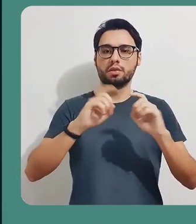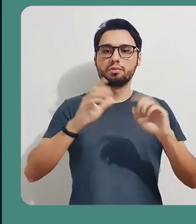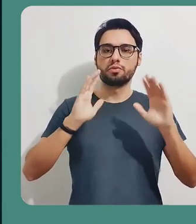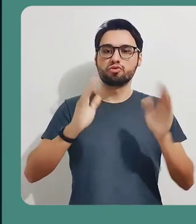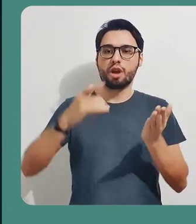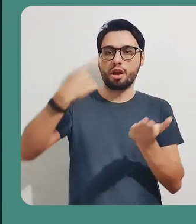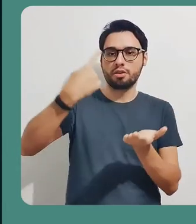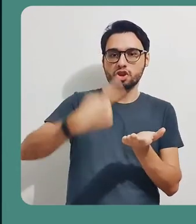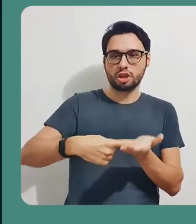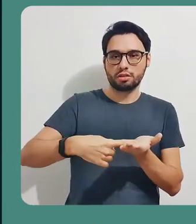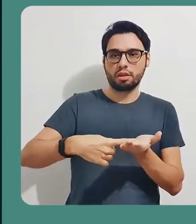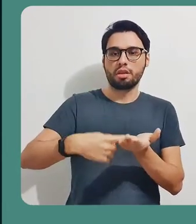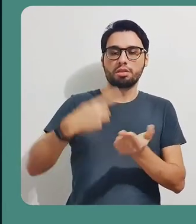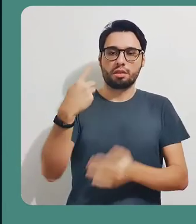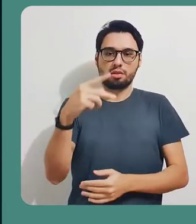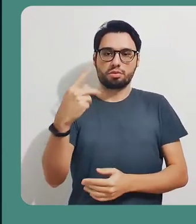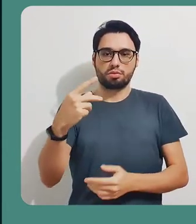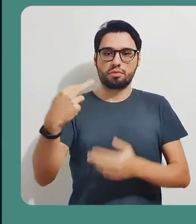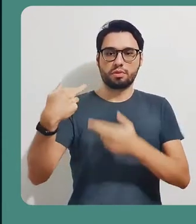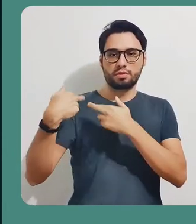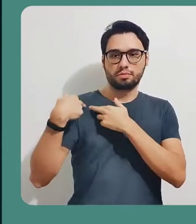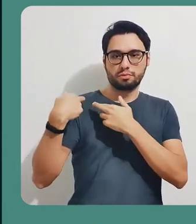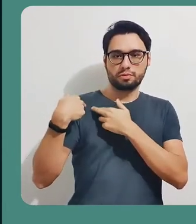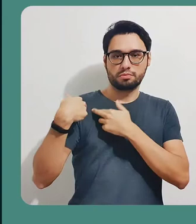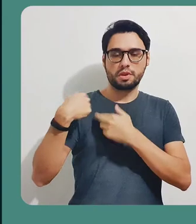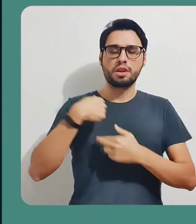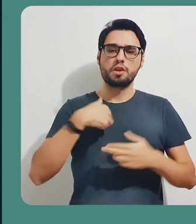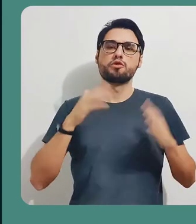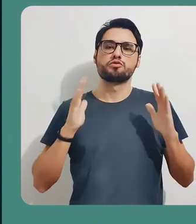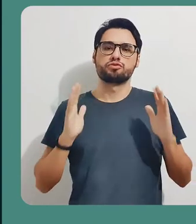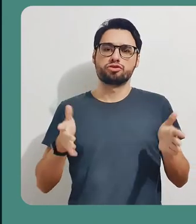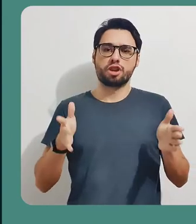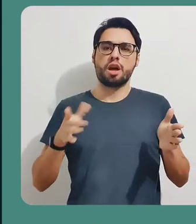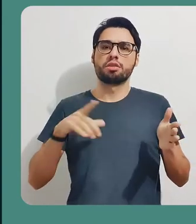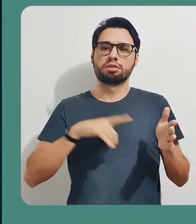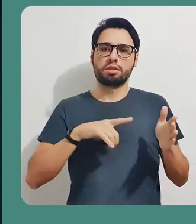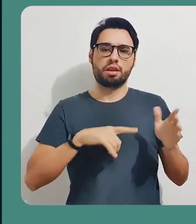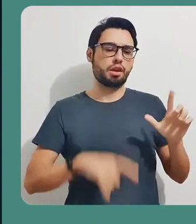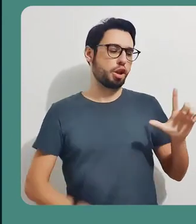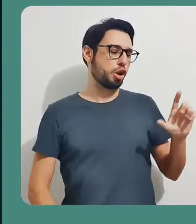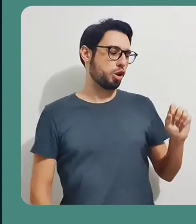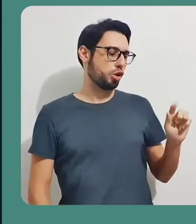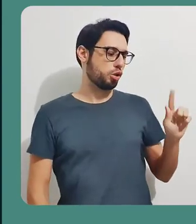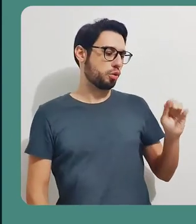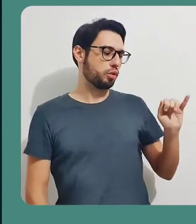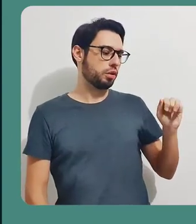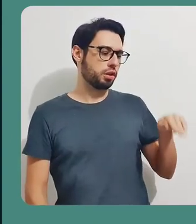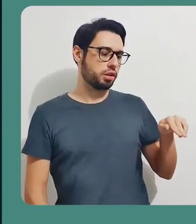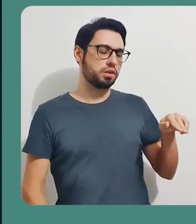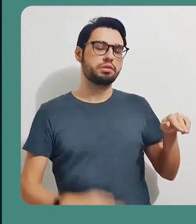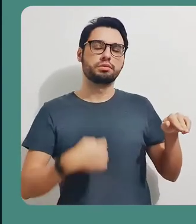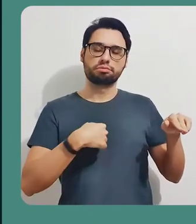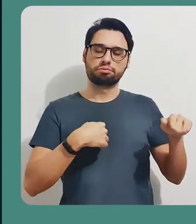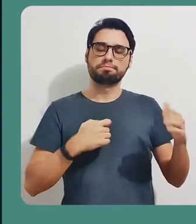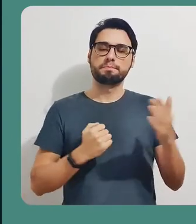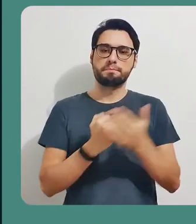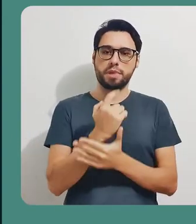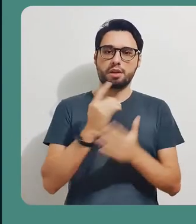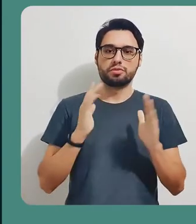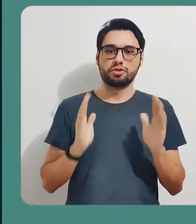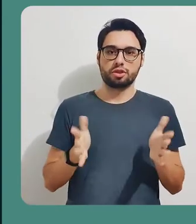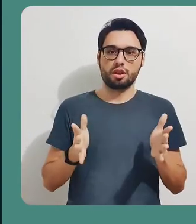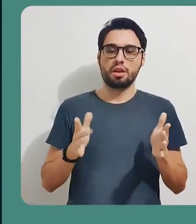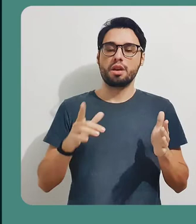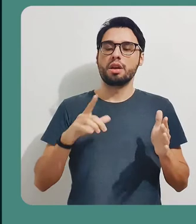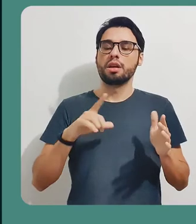você então vai conseguir visualizar todas as web conferências que você já tem agendado. Neste caso aqui, eu já estou logado com